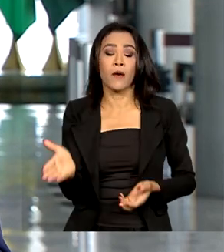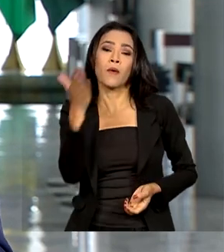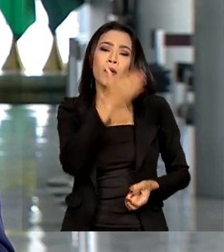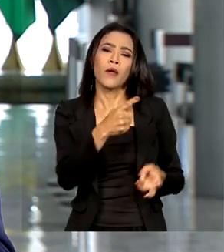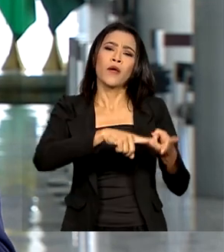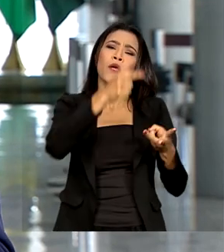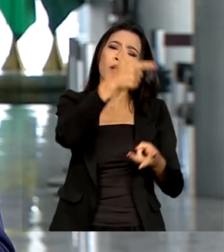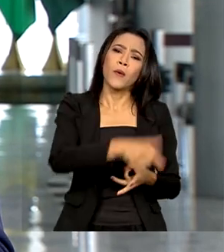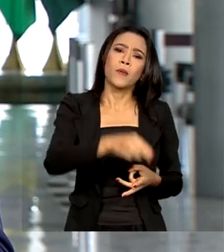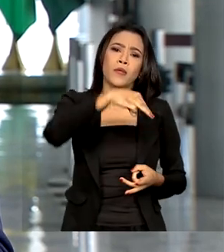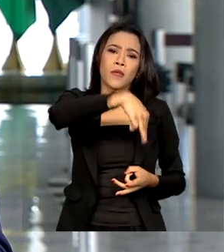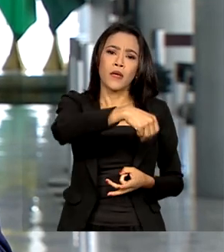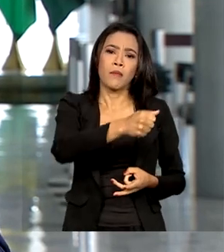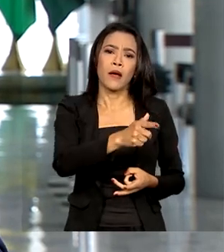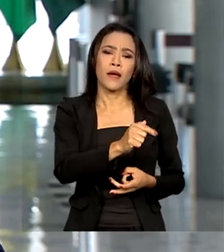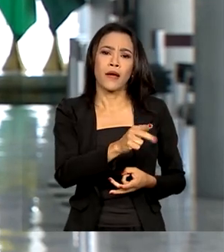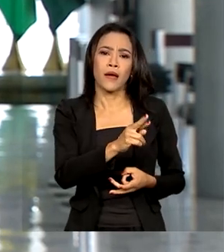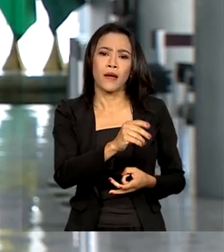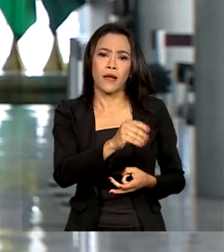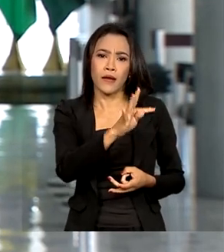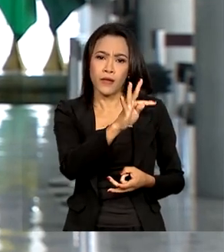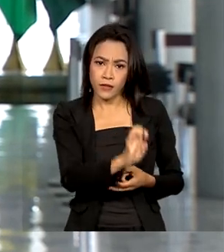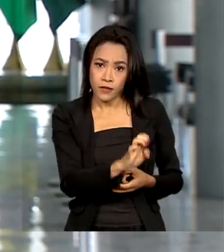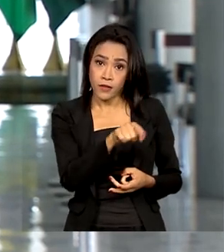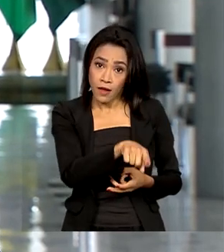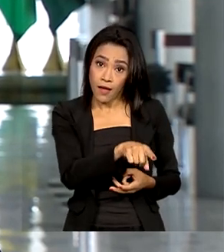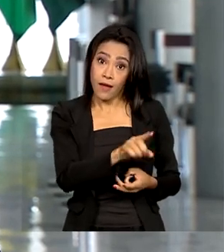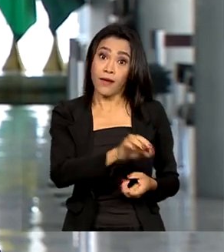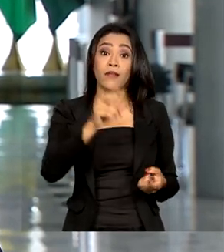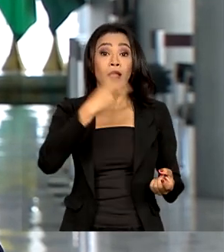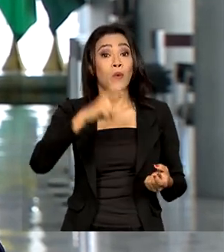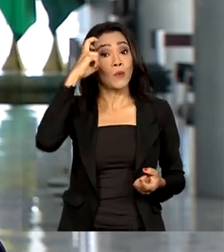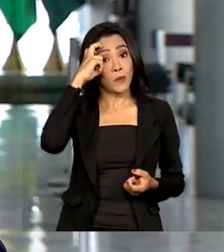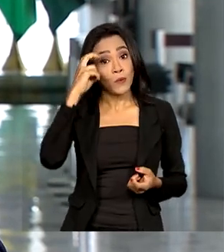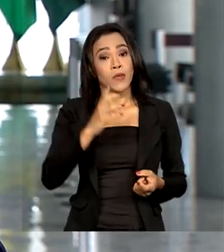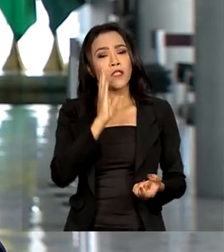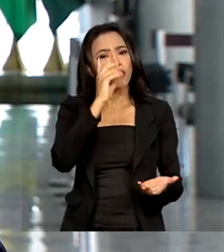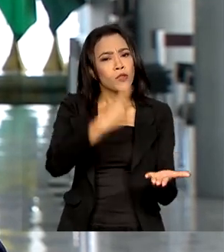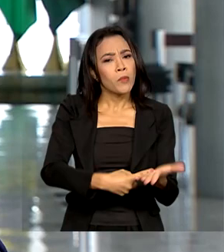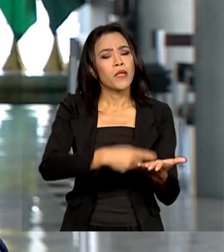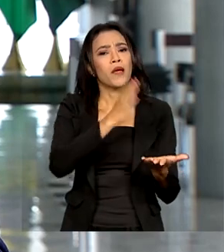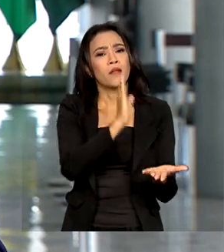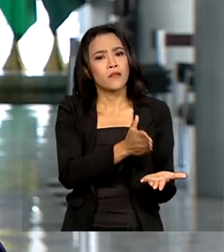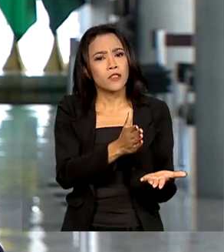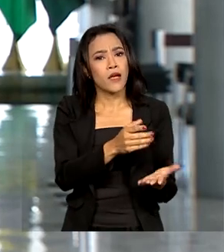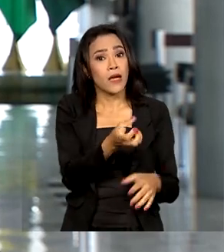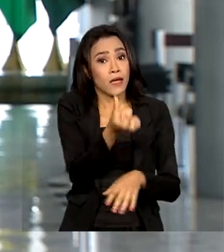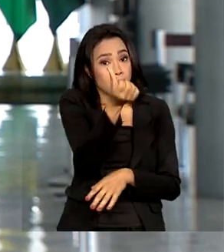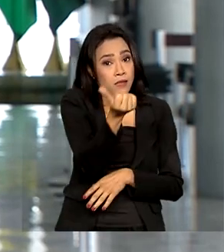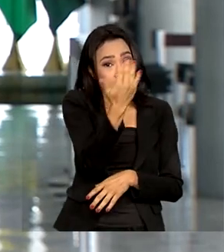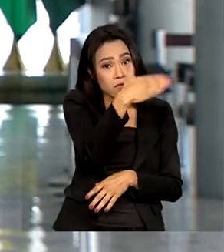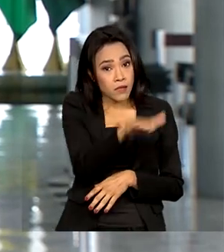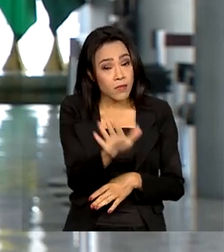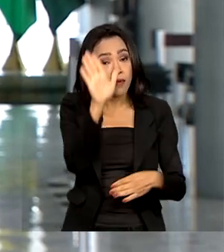Menezes, no Ministério da Cultura. Essa transmissão de cargo está marcada para o Museu Nacional da República, às 6h30 da tarde.